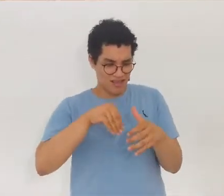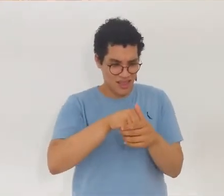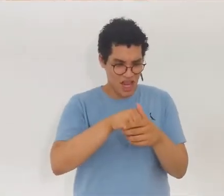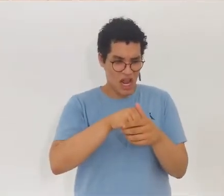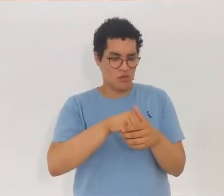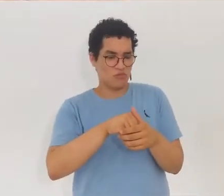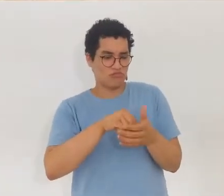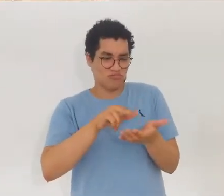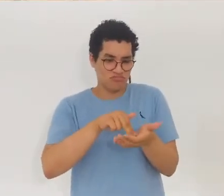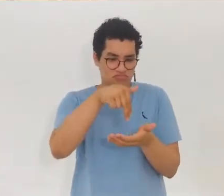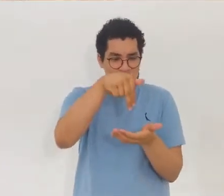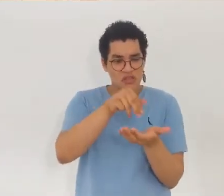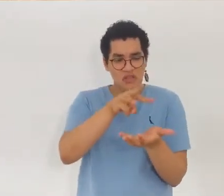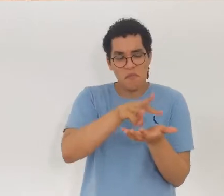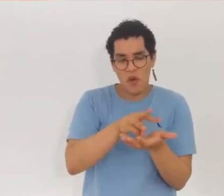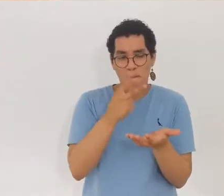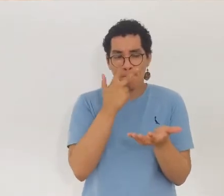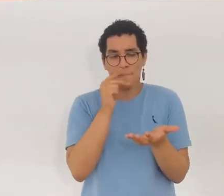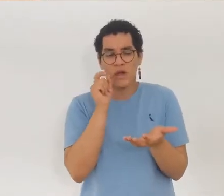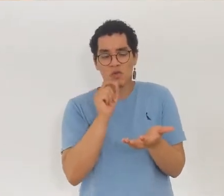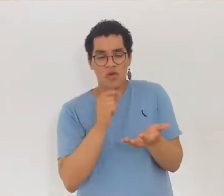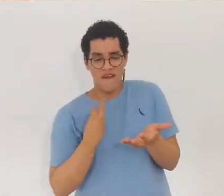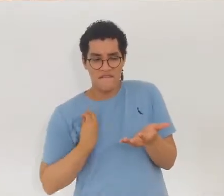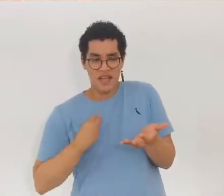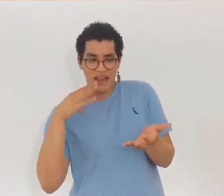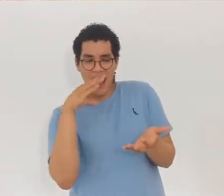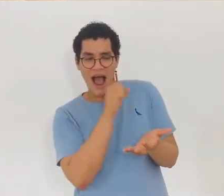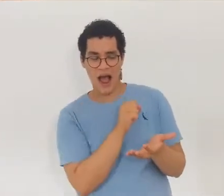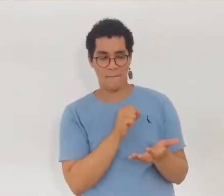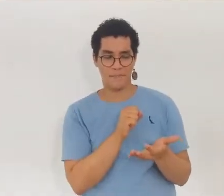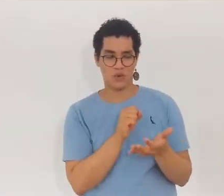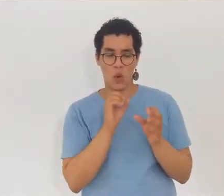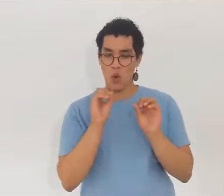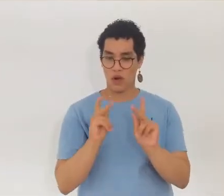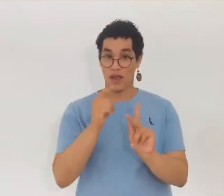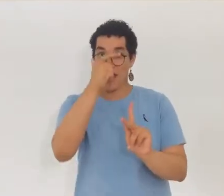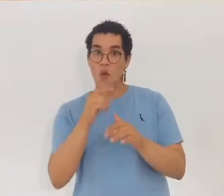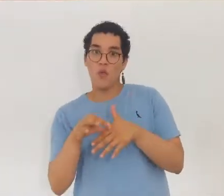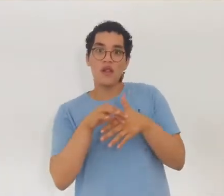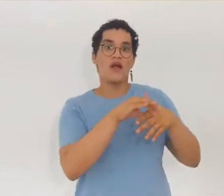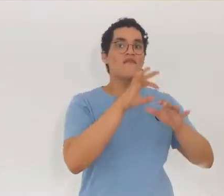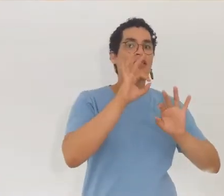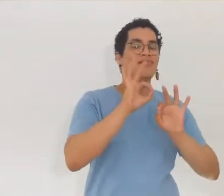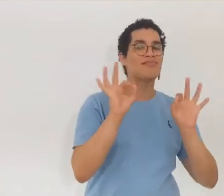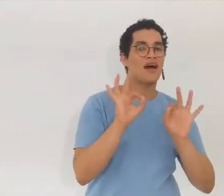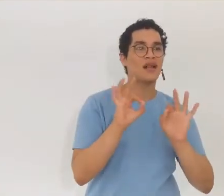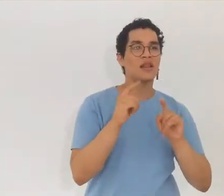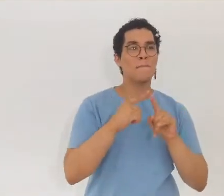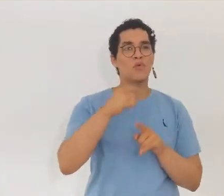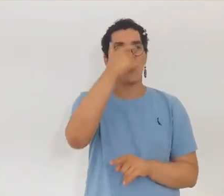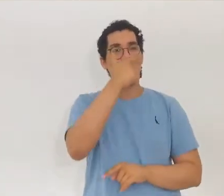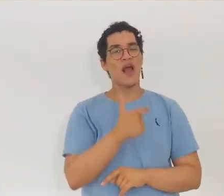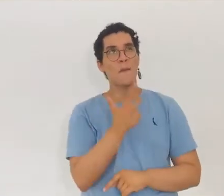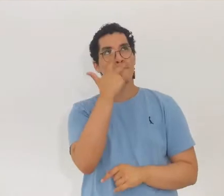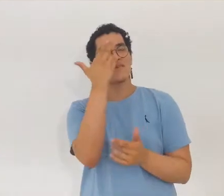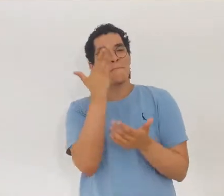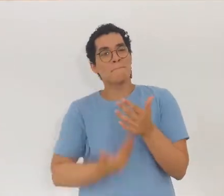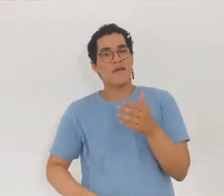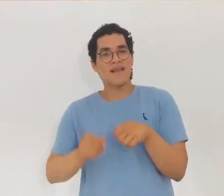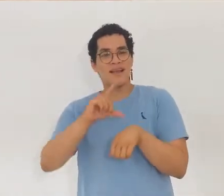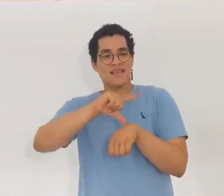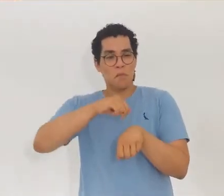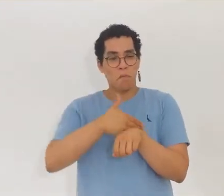Por que, sabendo que essa vida é passageira e que eu não vou levar nada daquilo que eu acumulo de material?